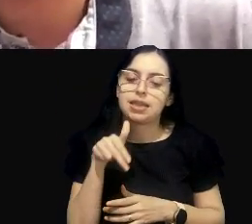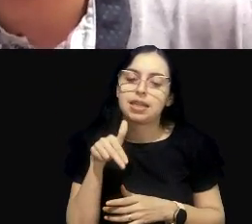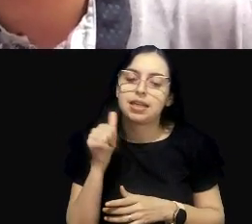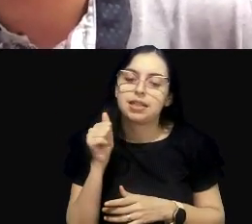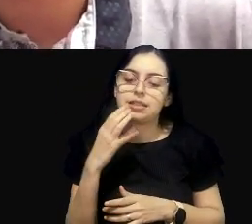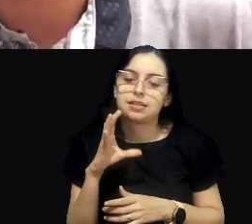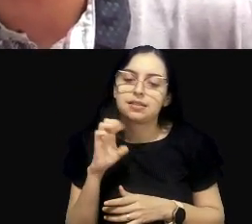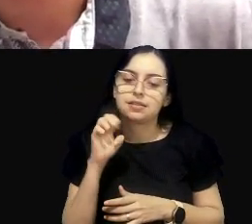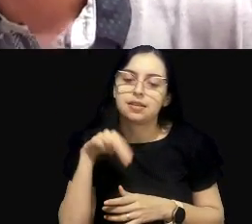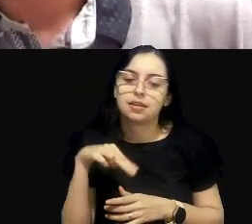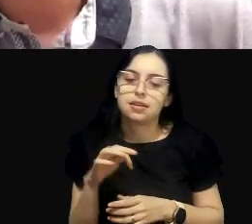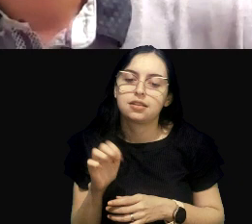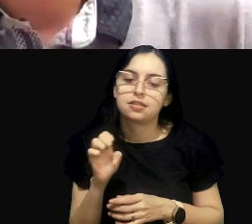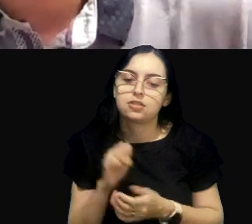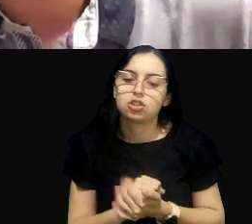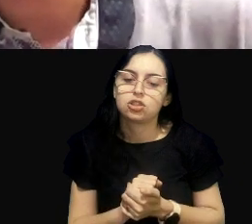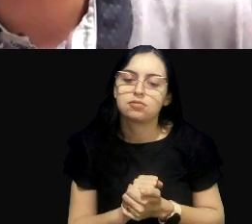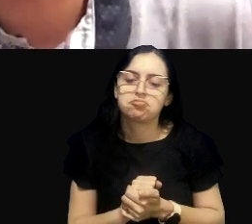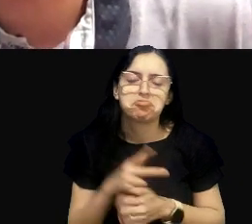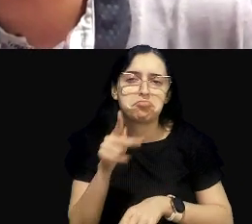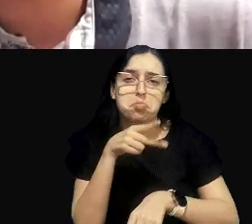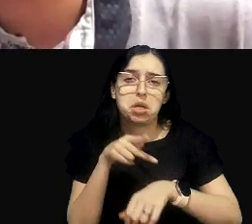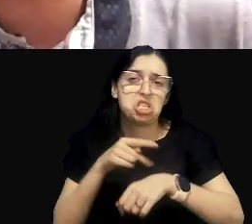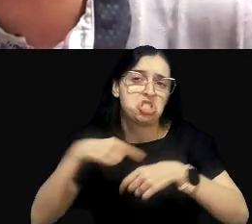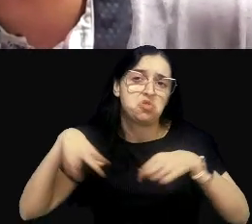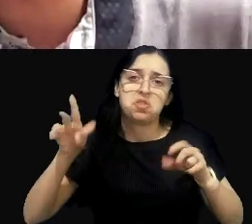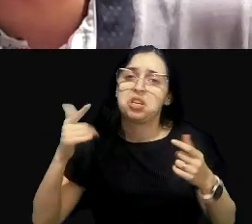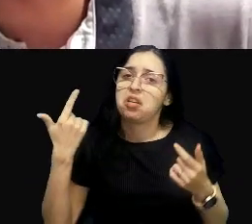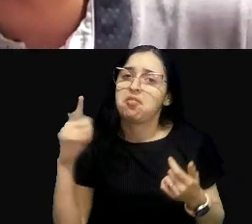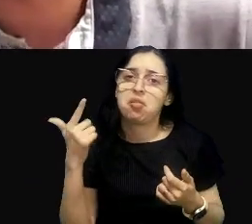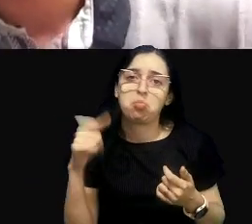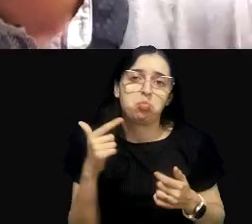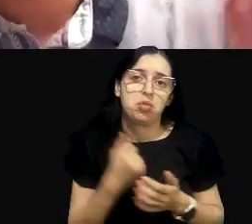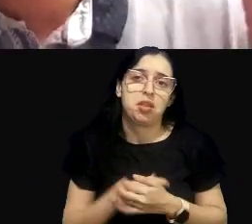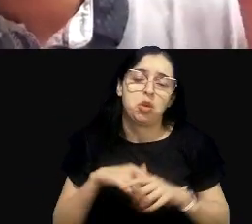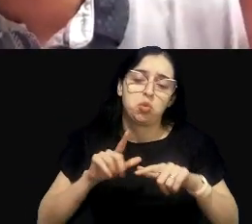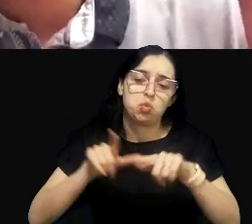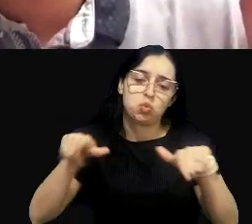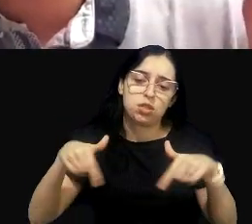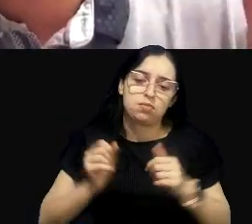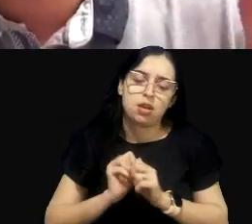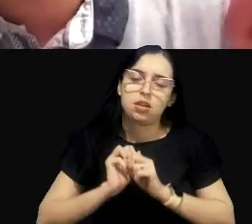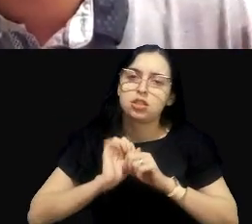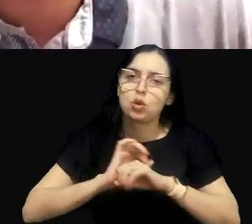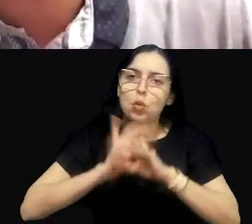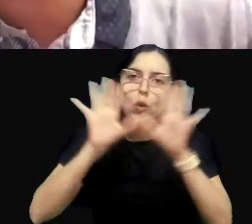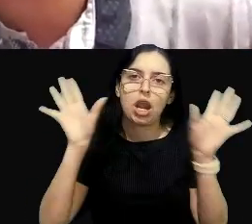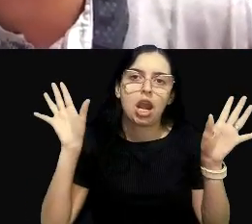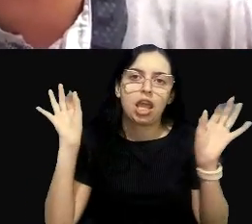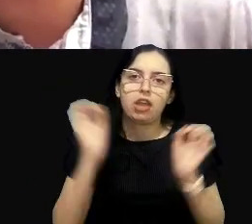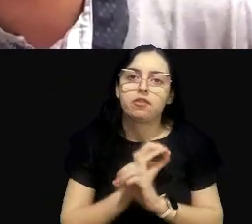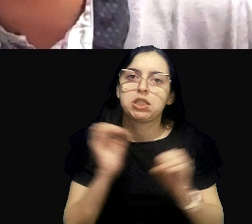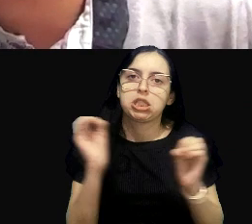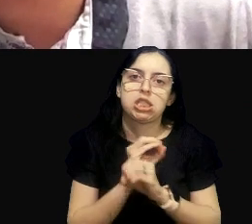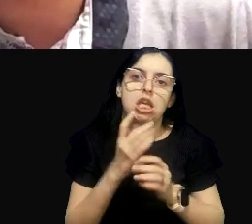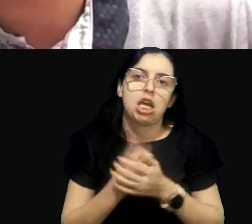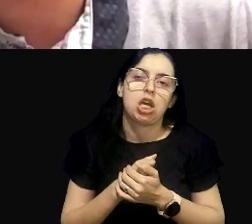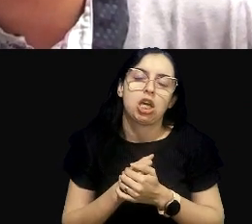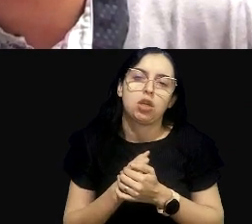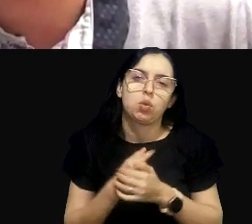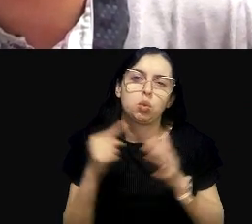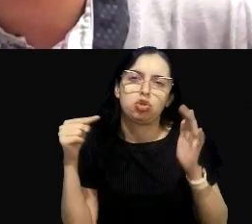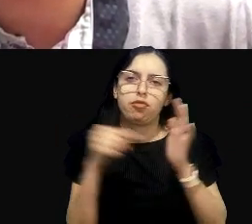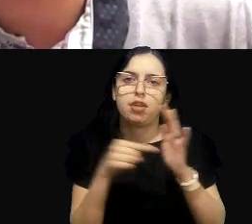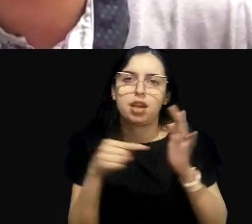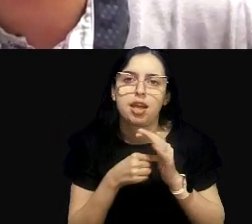da América do Norte e da Europa, eles não têm. Quer dizer, não existe um ambiente livre ou isento de interferência antrópica